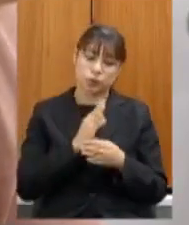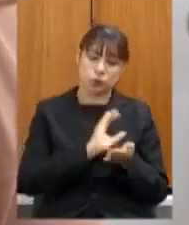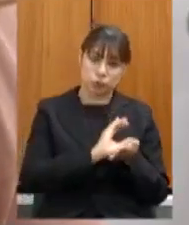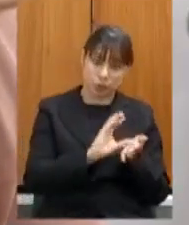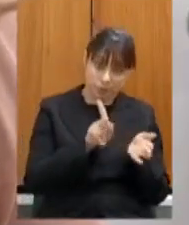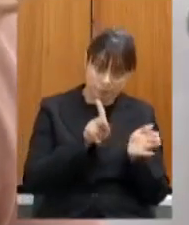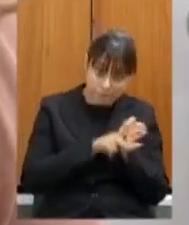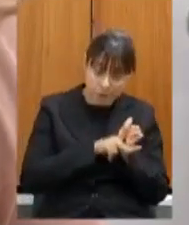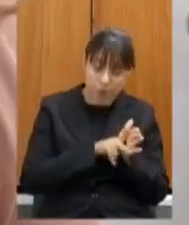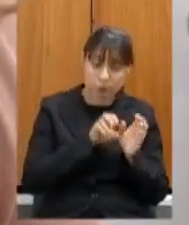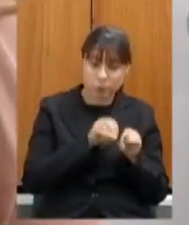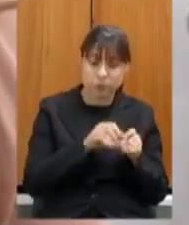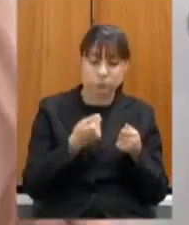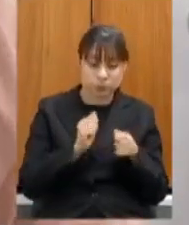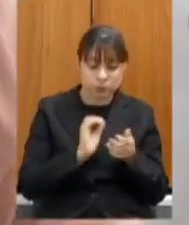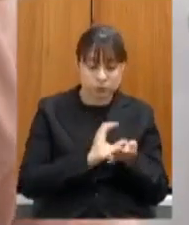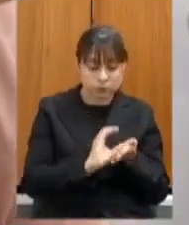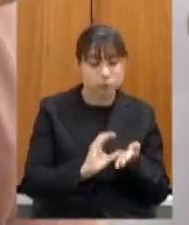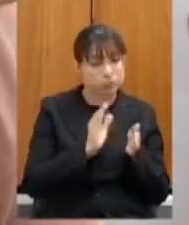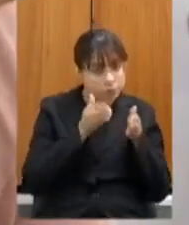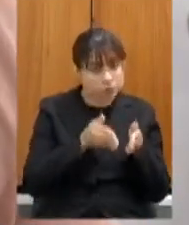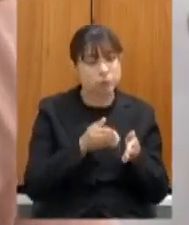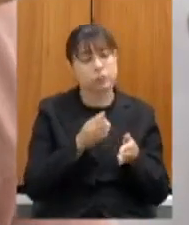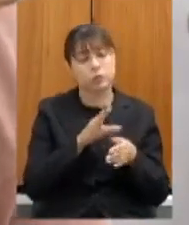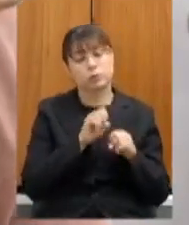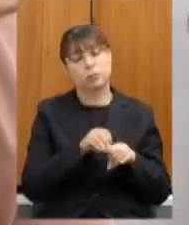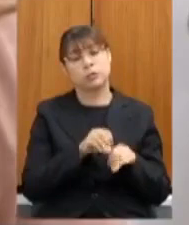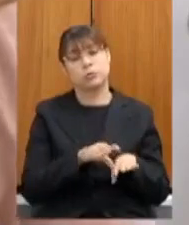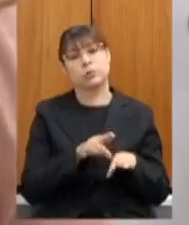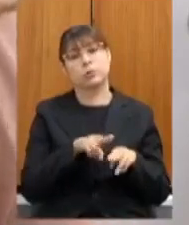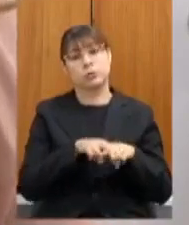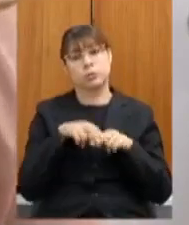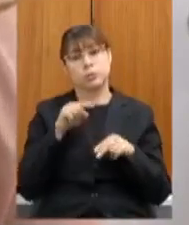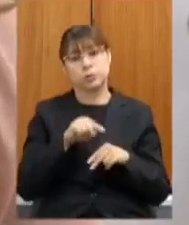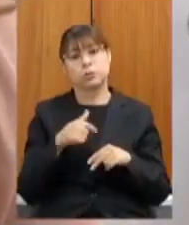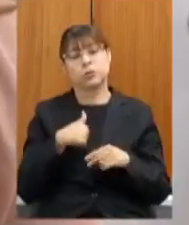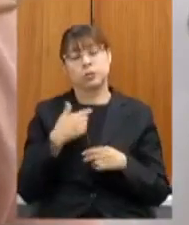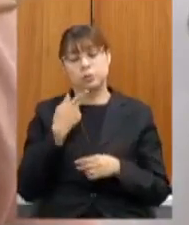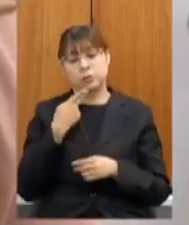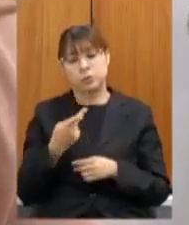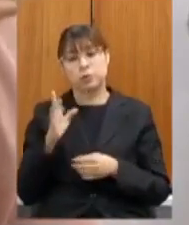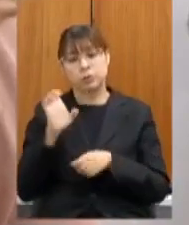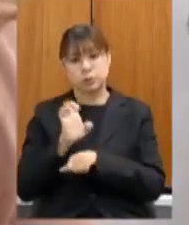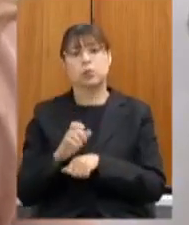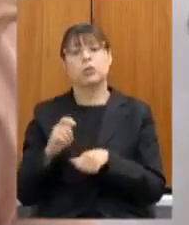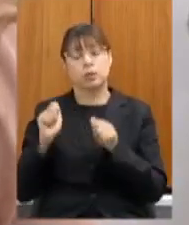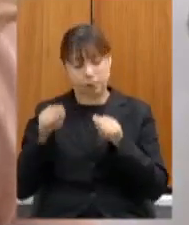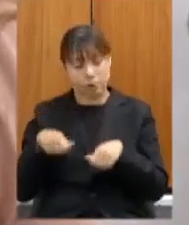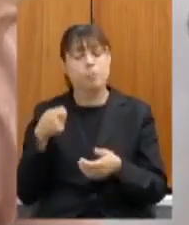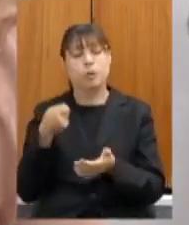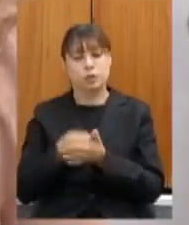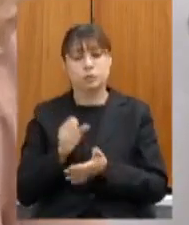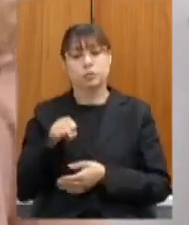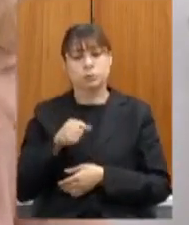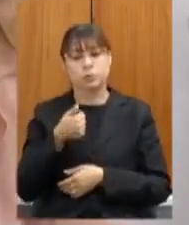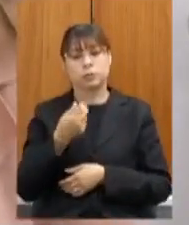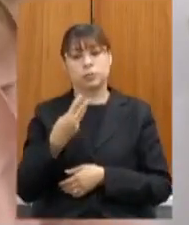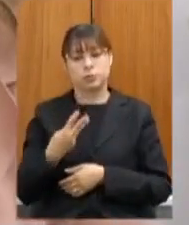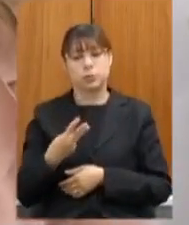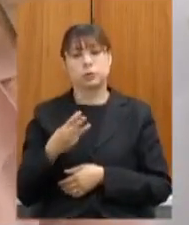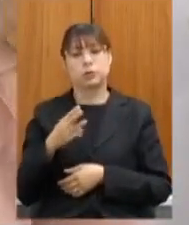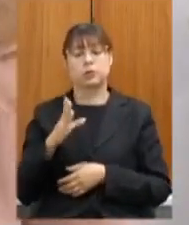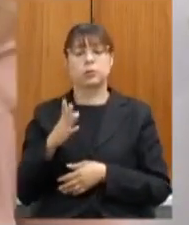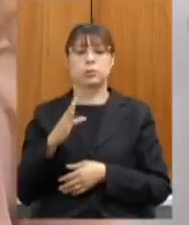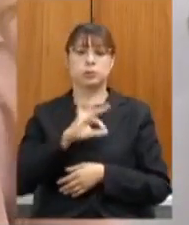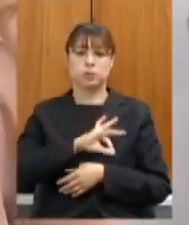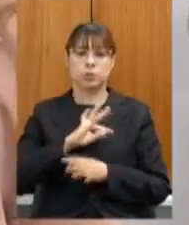sejam investidos em educação com esse recurso eu adianto o estado tem condições de pagar integralmente o décimo terceiro salário